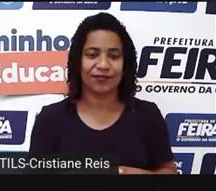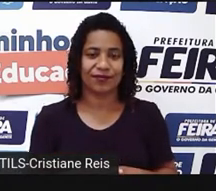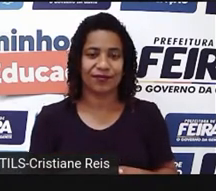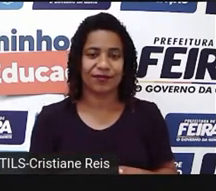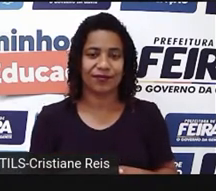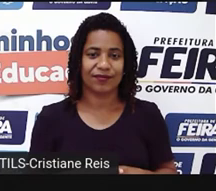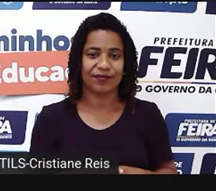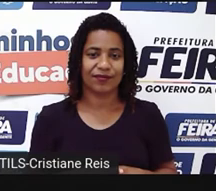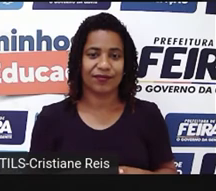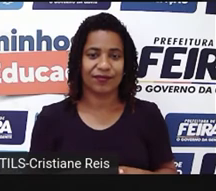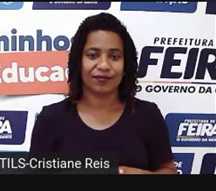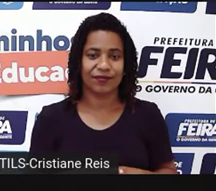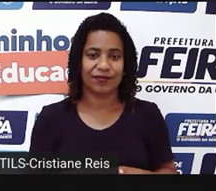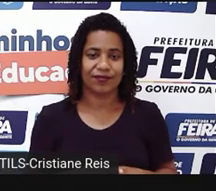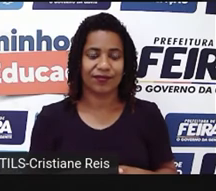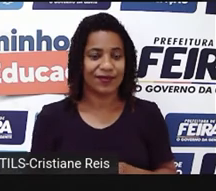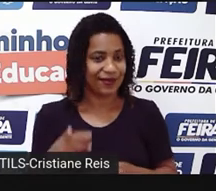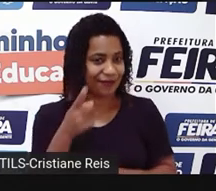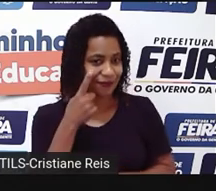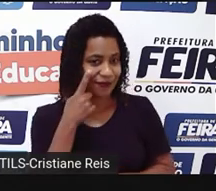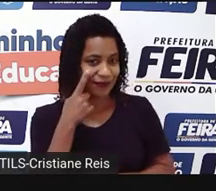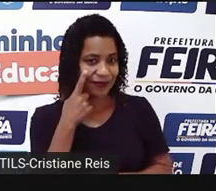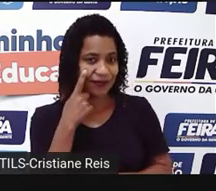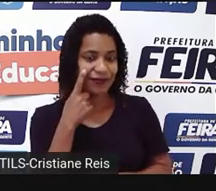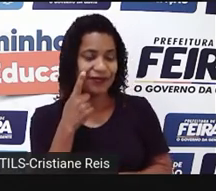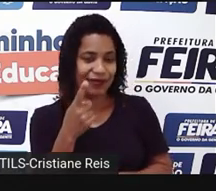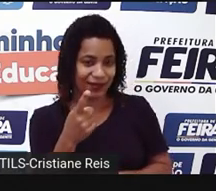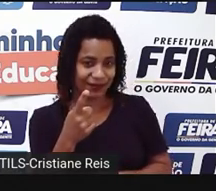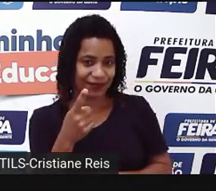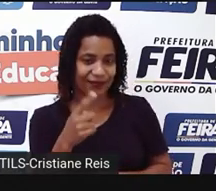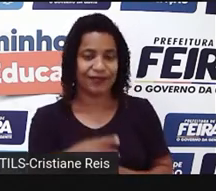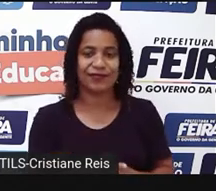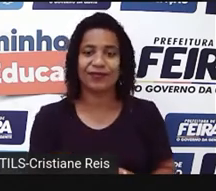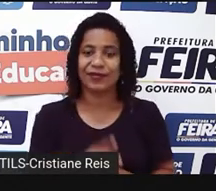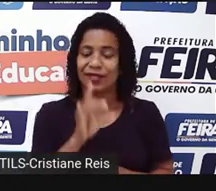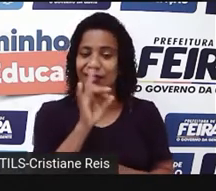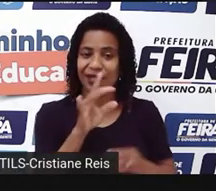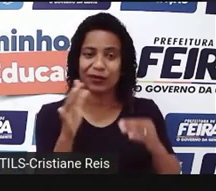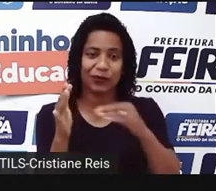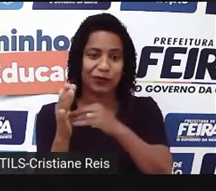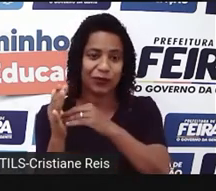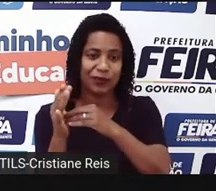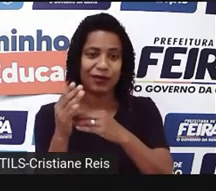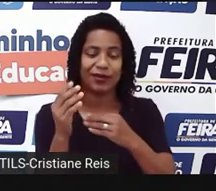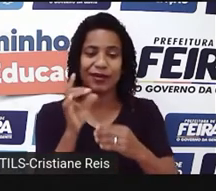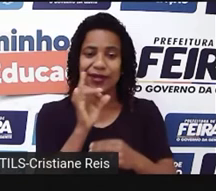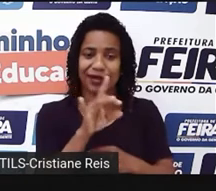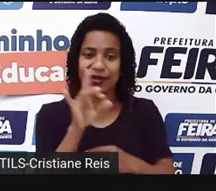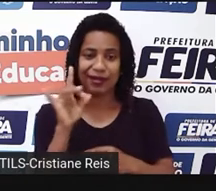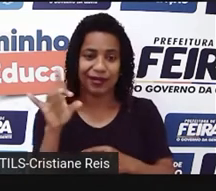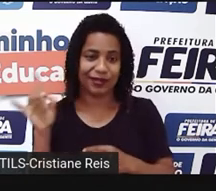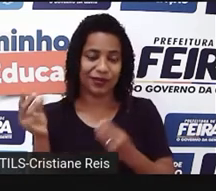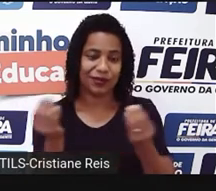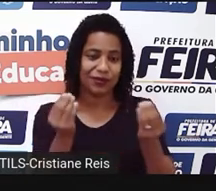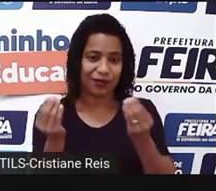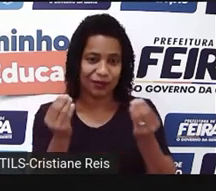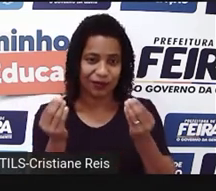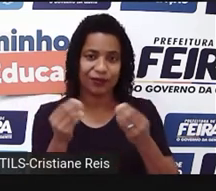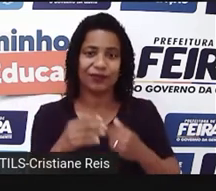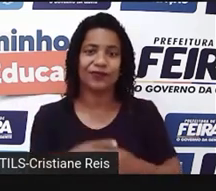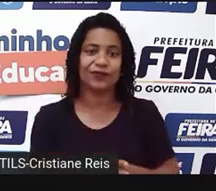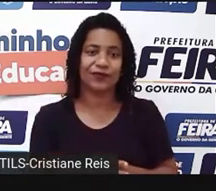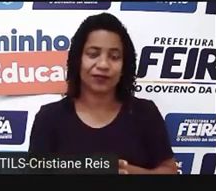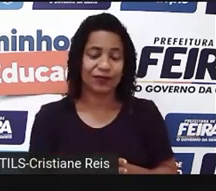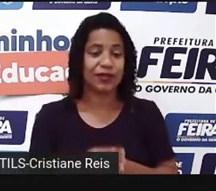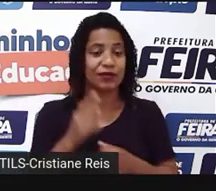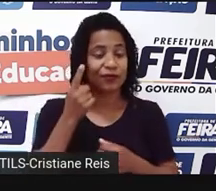Para que vocês possam observar o final de cada palavra desta e adequá